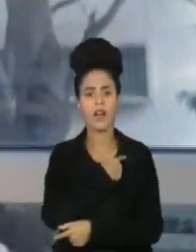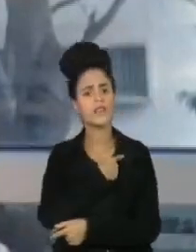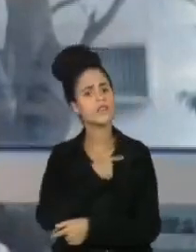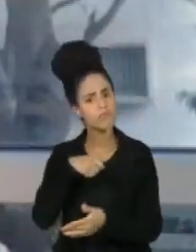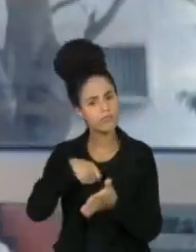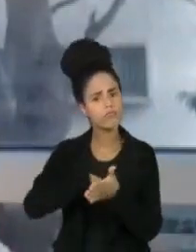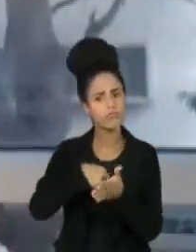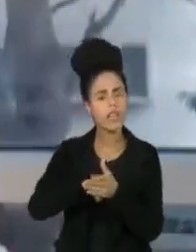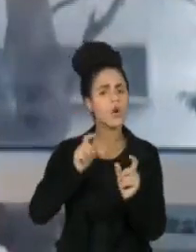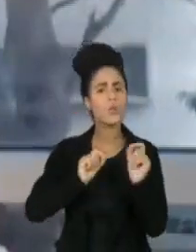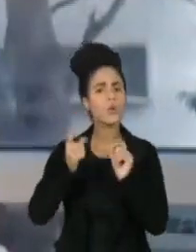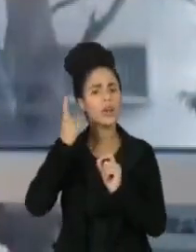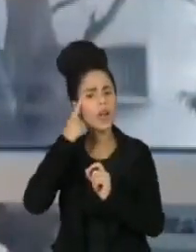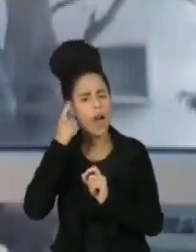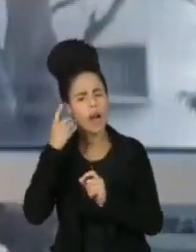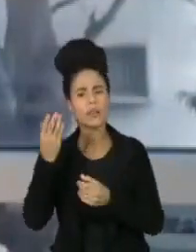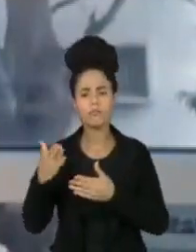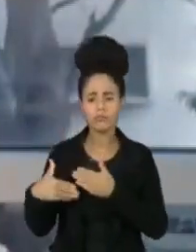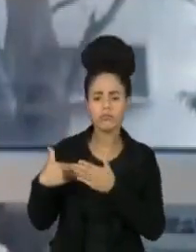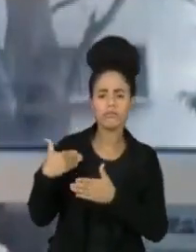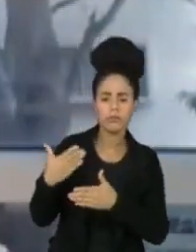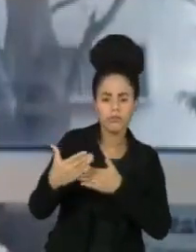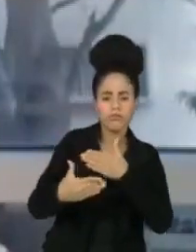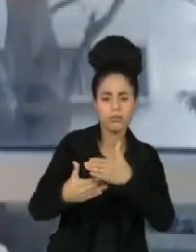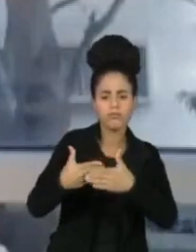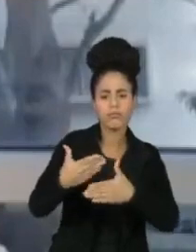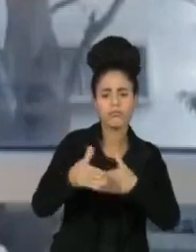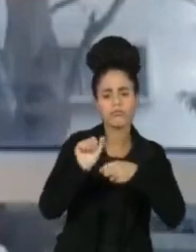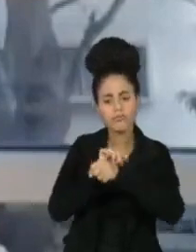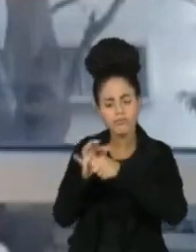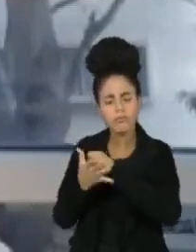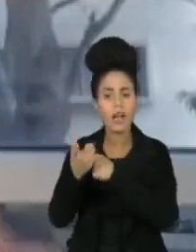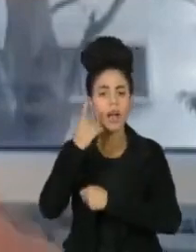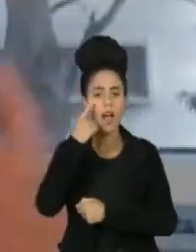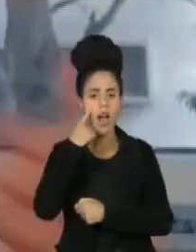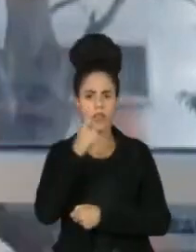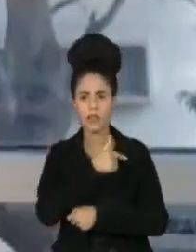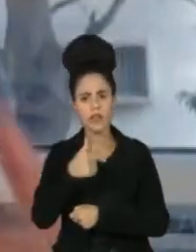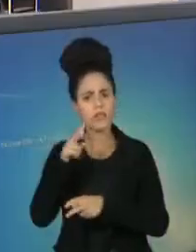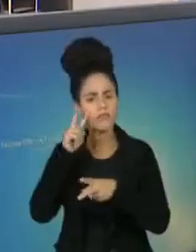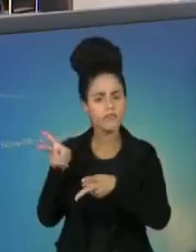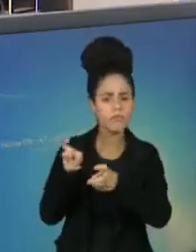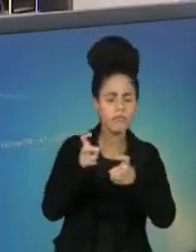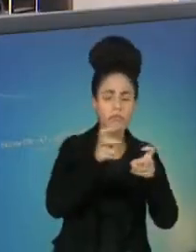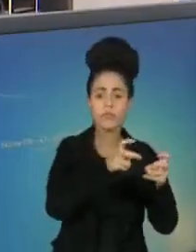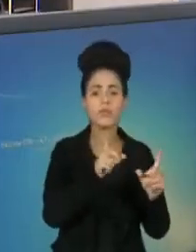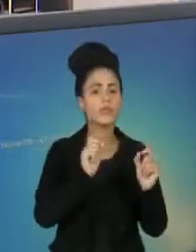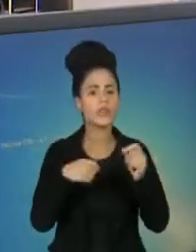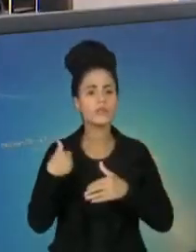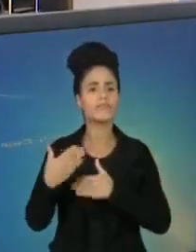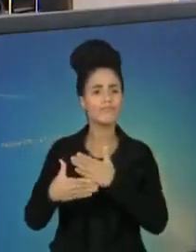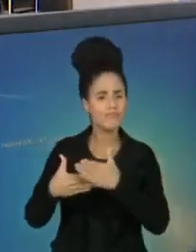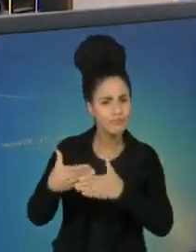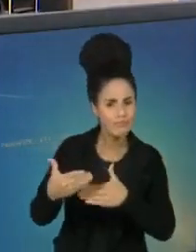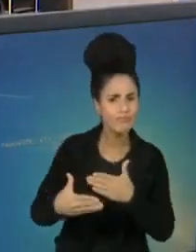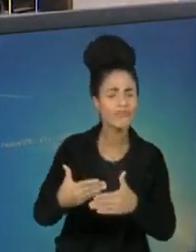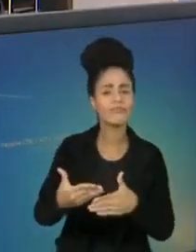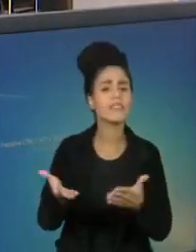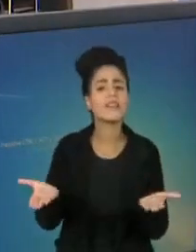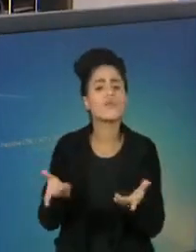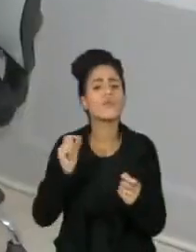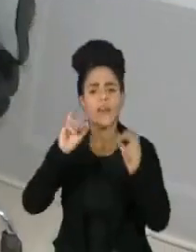Em contrapartida, isso se acentuou muito ao longo da pandemia. Então, vemos aí que cada vez mais essa questão do